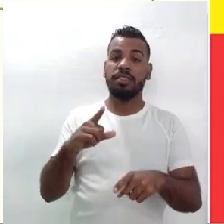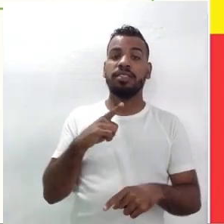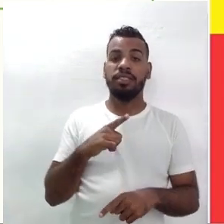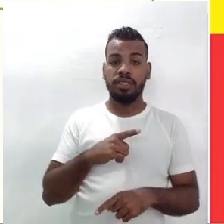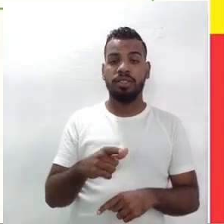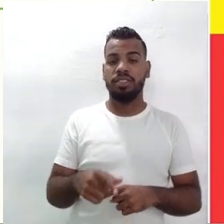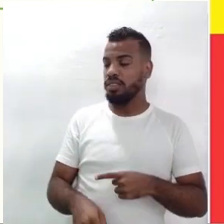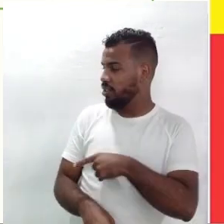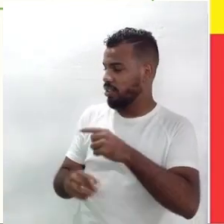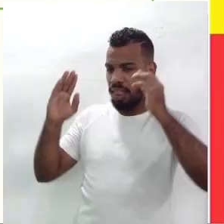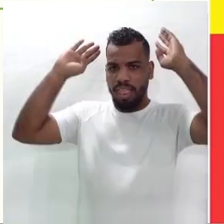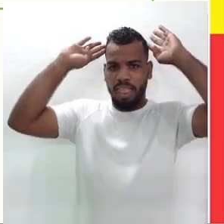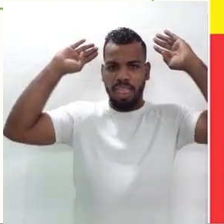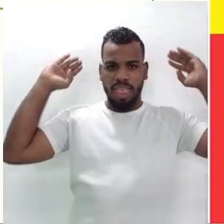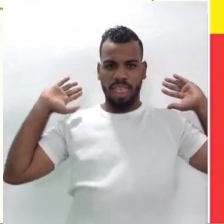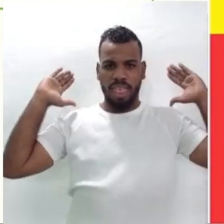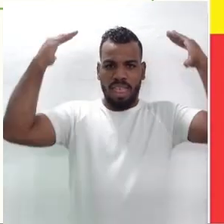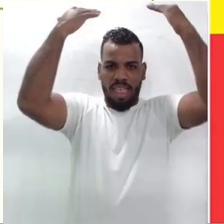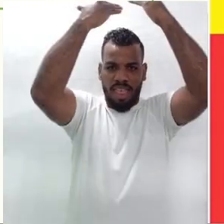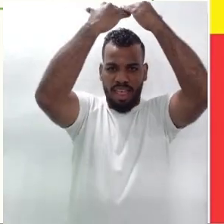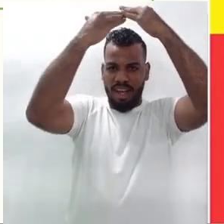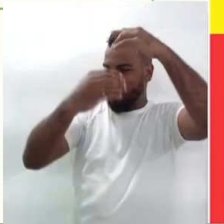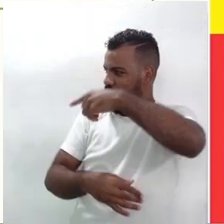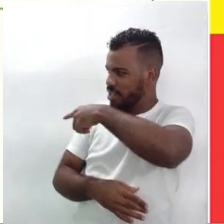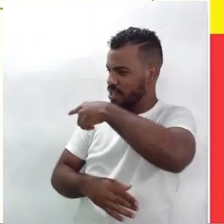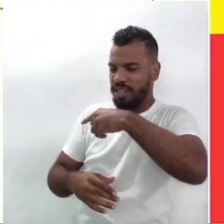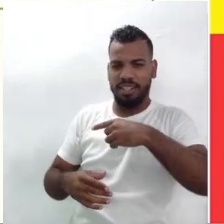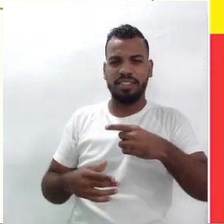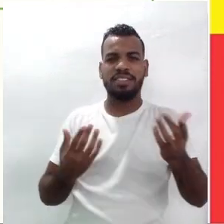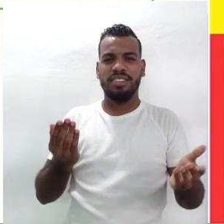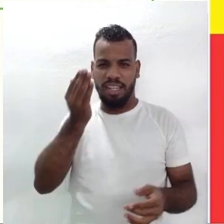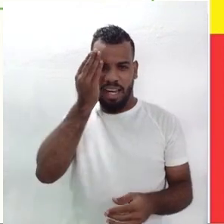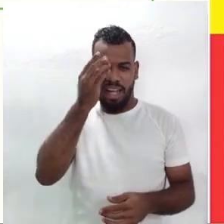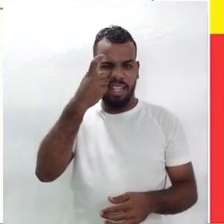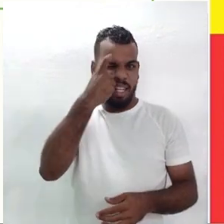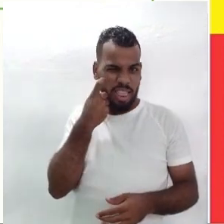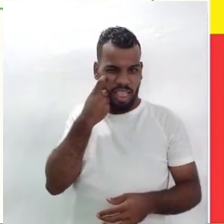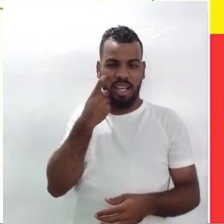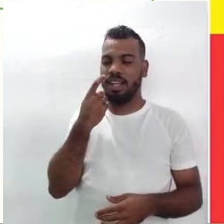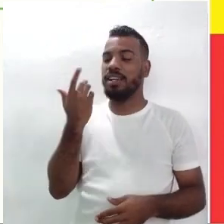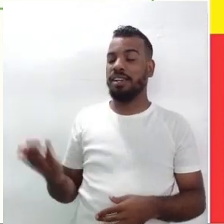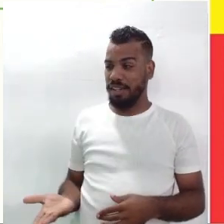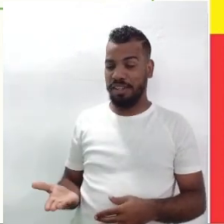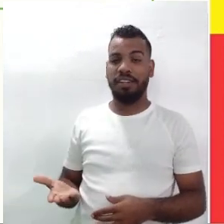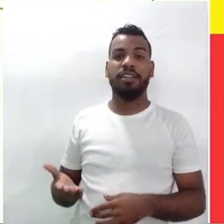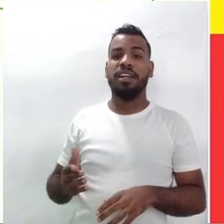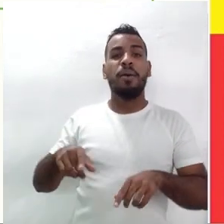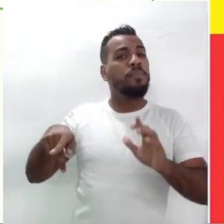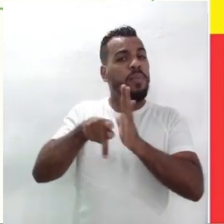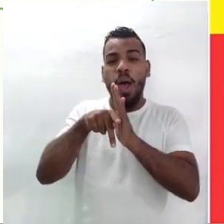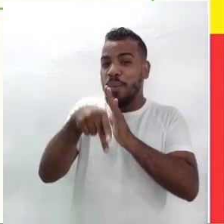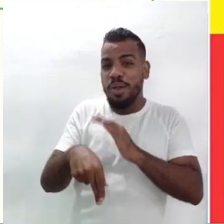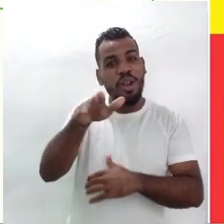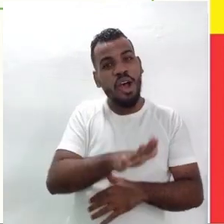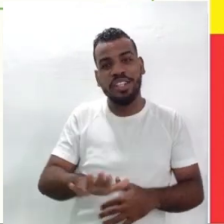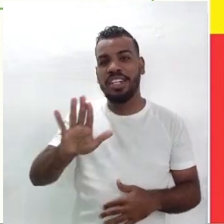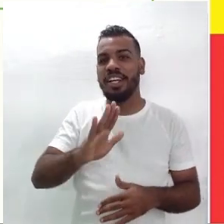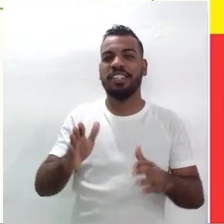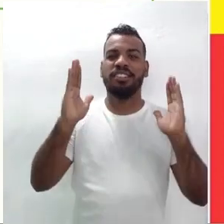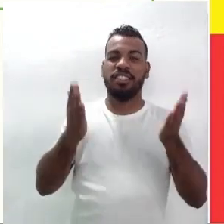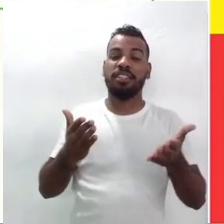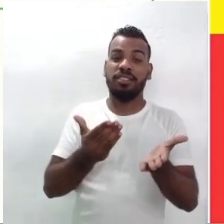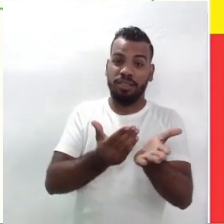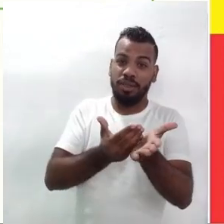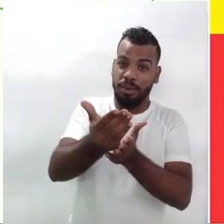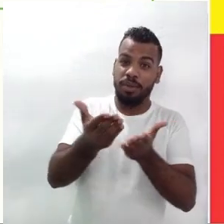cangaceiro. Então, elemente do Nordeste, muito próximos aqui a nós. Então, já dá para entrar um pouco